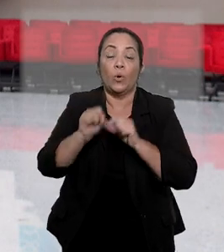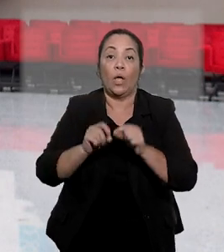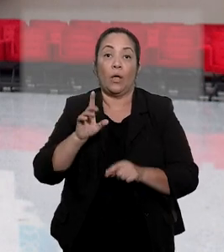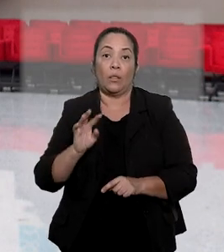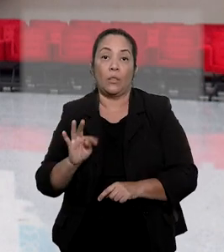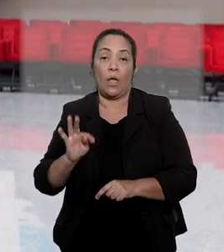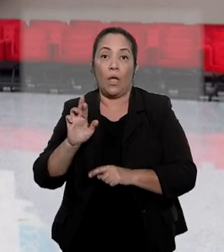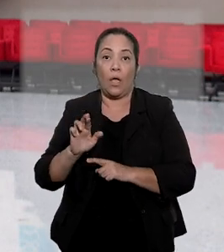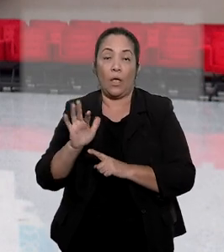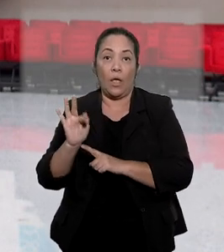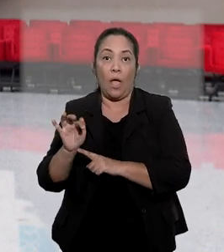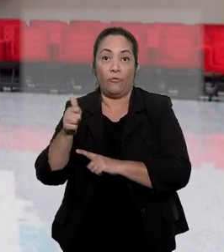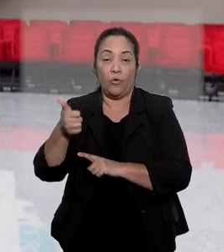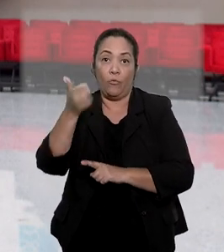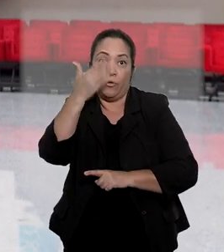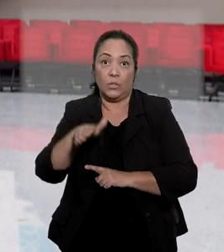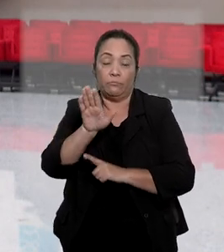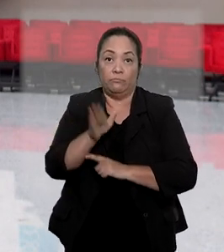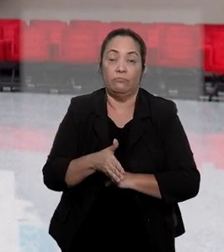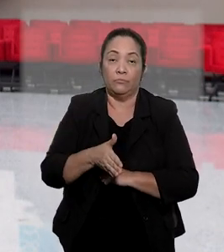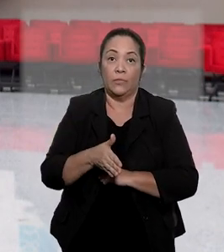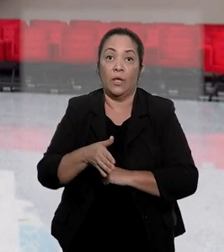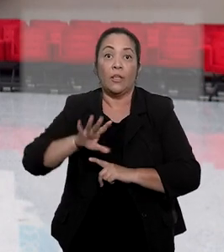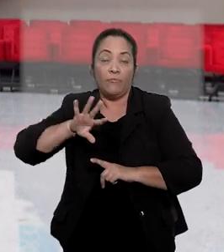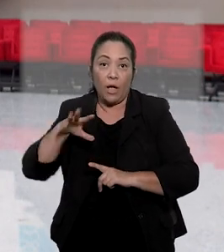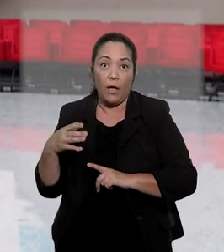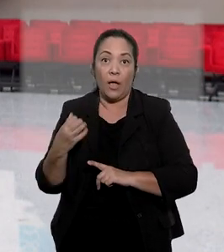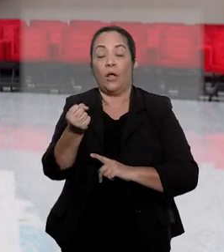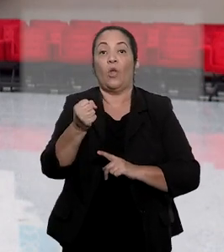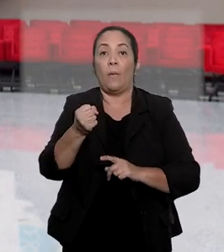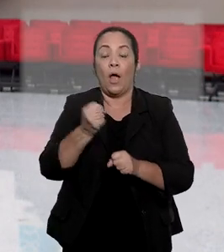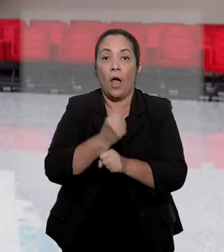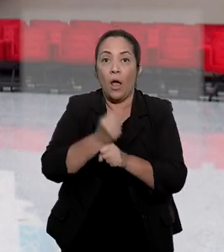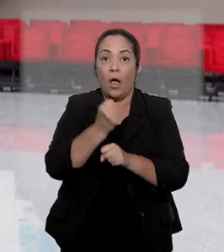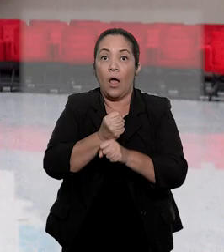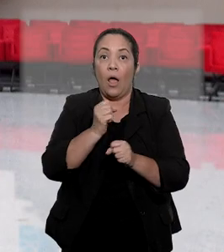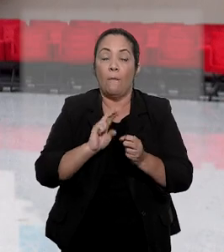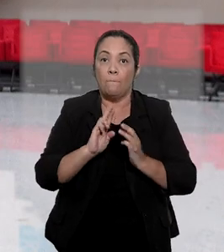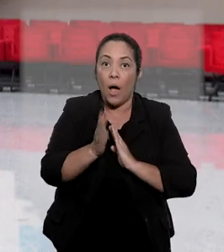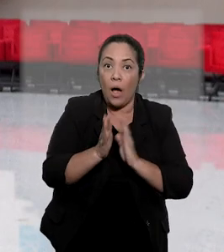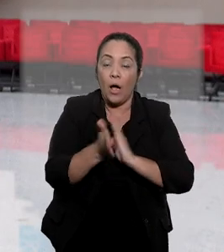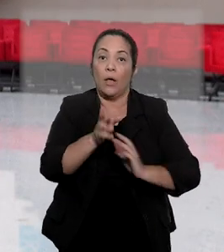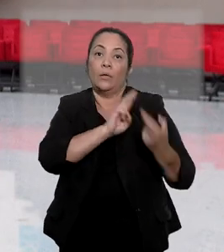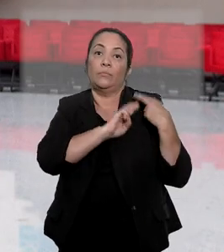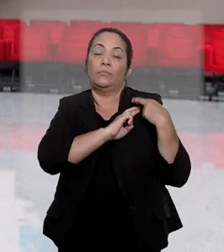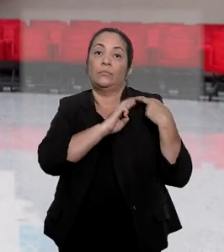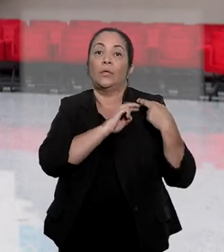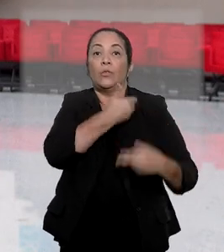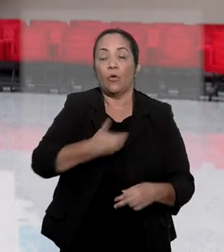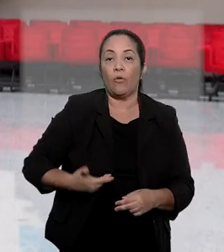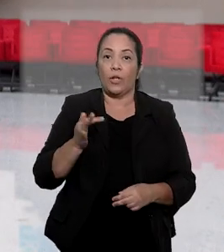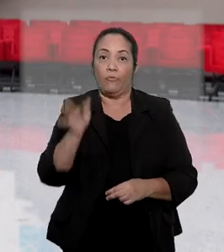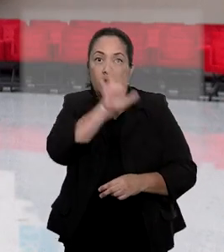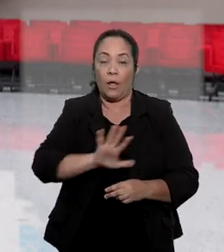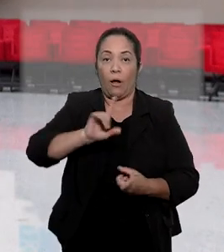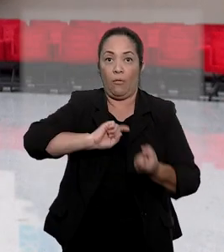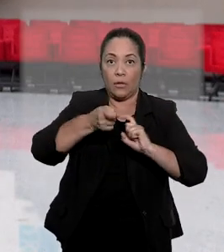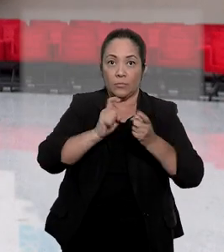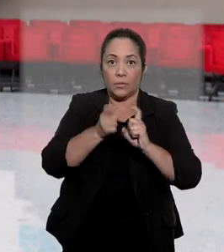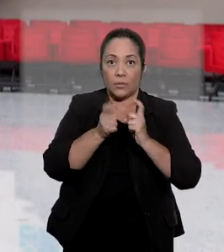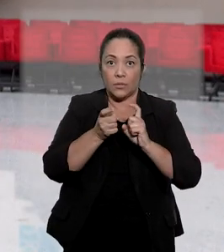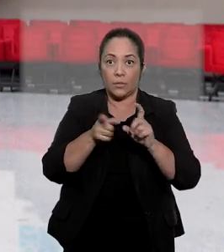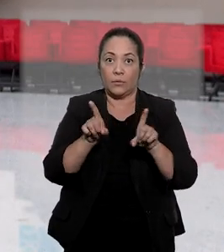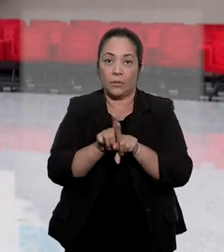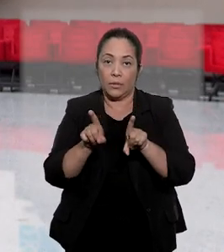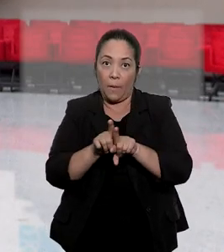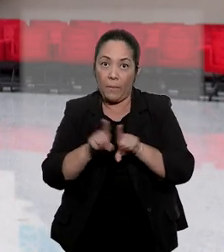do TRF-1 fosse cassada, o que implicaria a retomada do trecho da rodovia pelo governo federal e a administração por parte